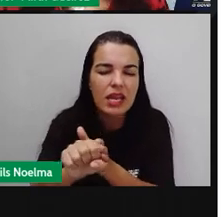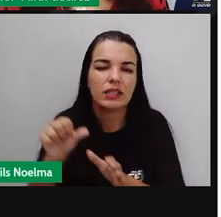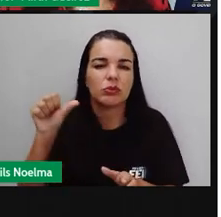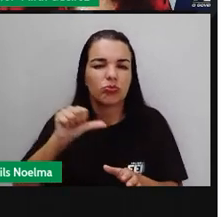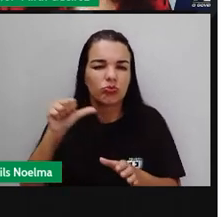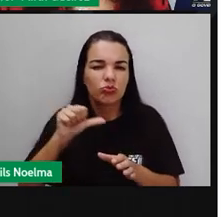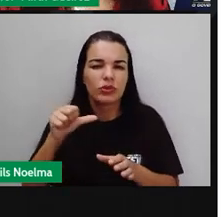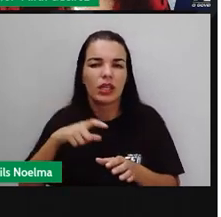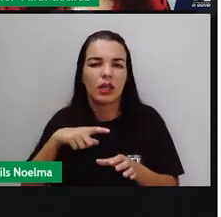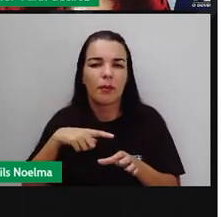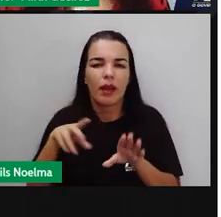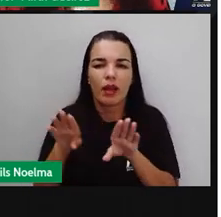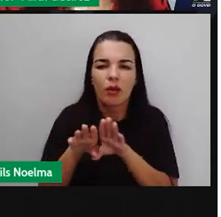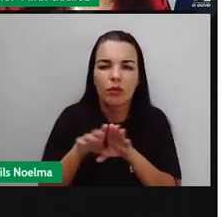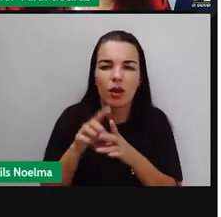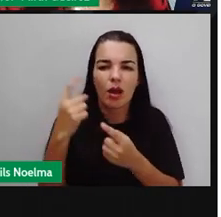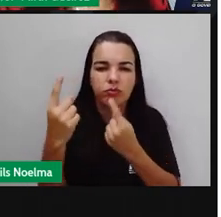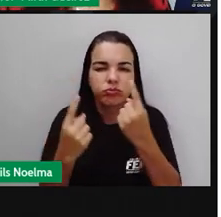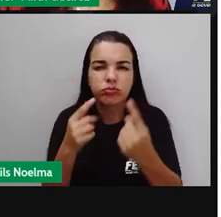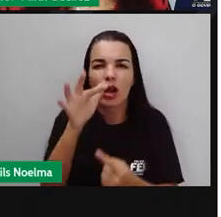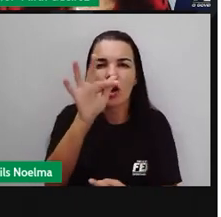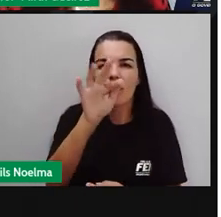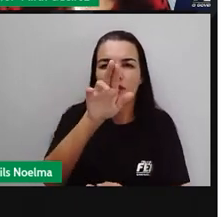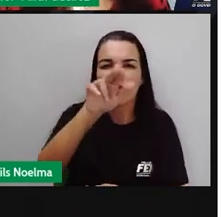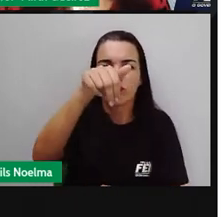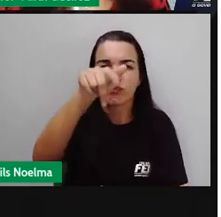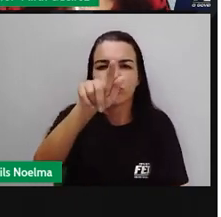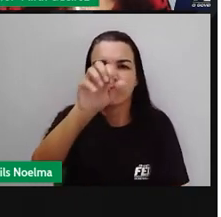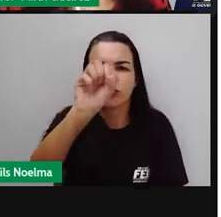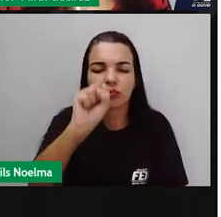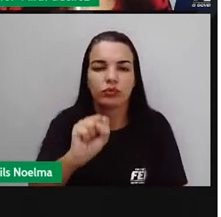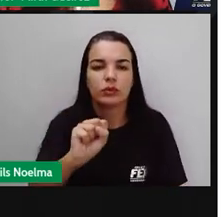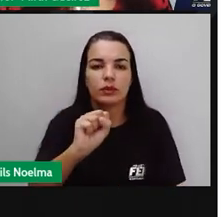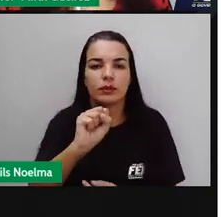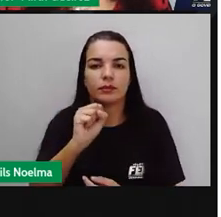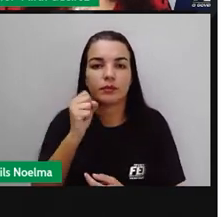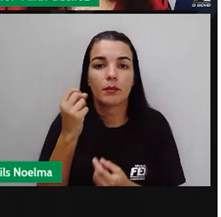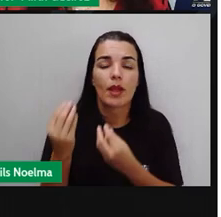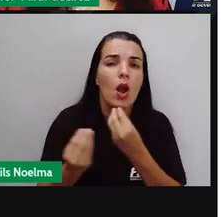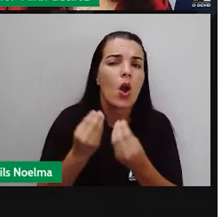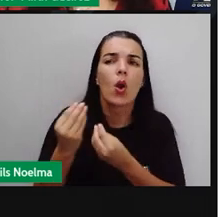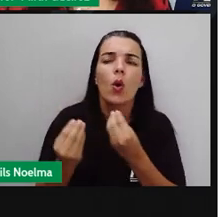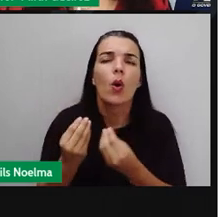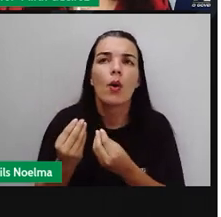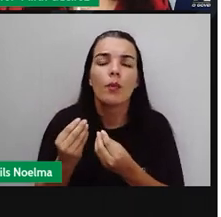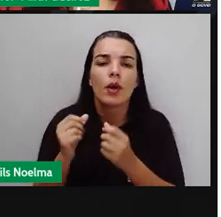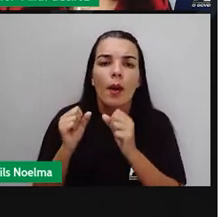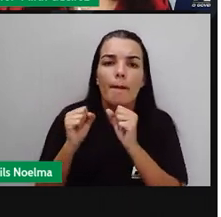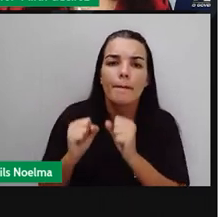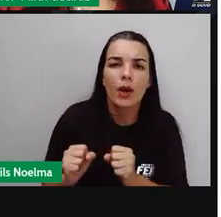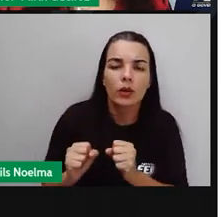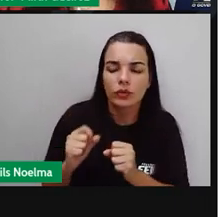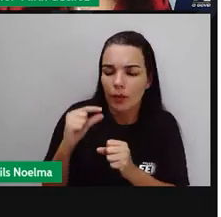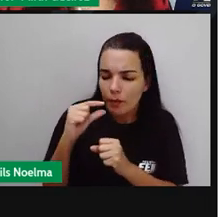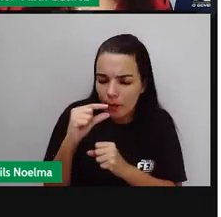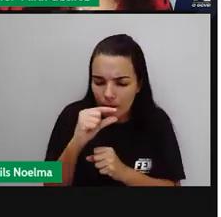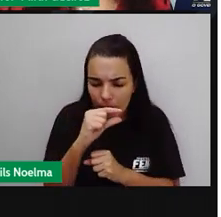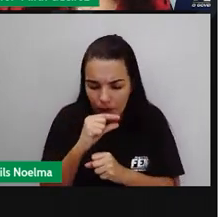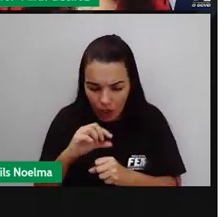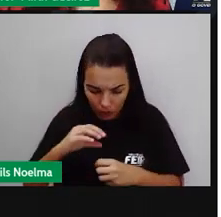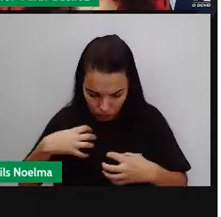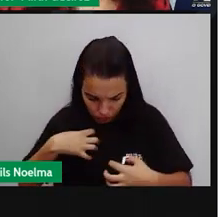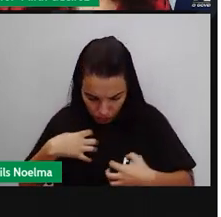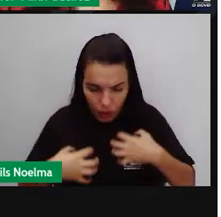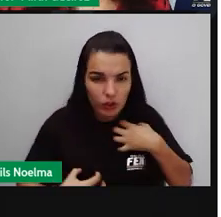alguns protozoários e alguns fungos. Mas como é que os micro-organismos, eles